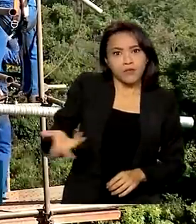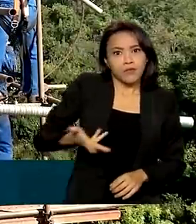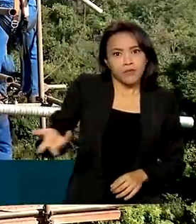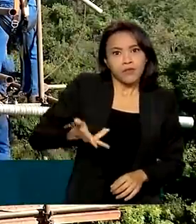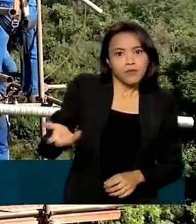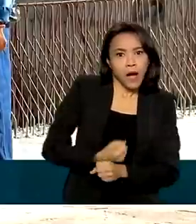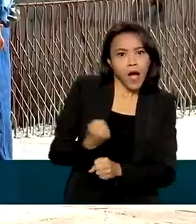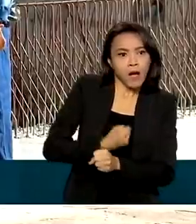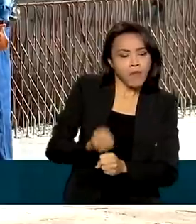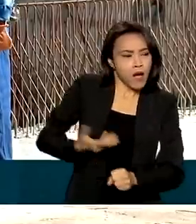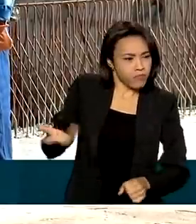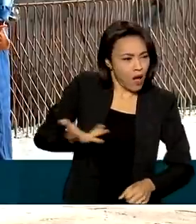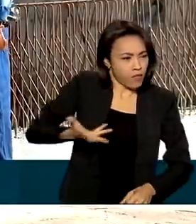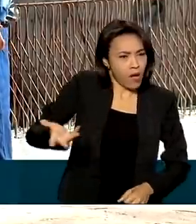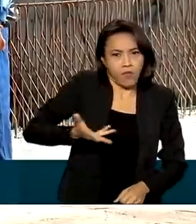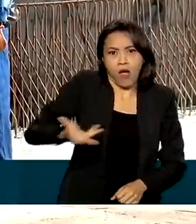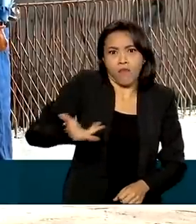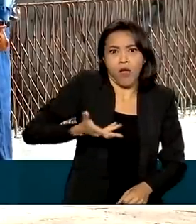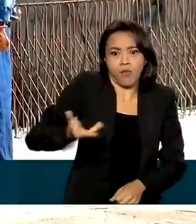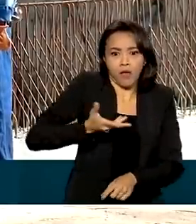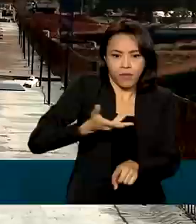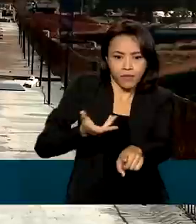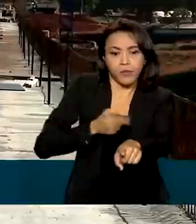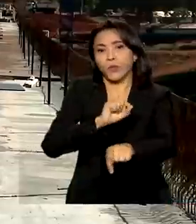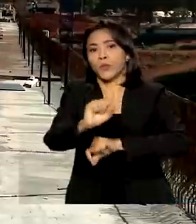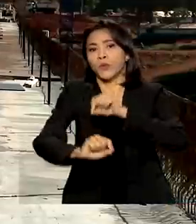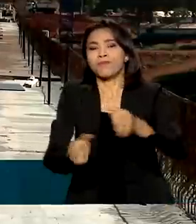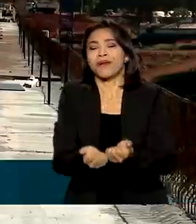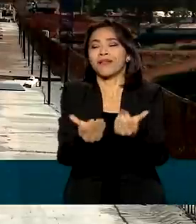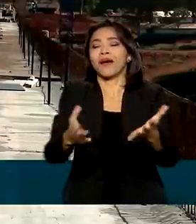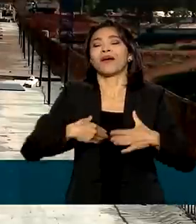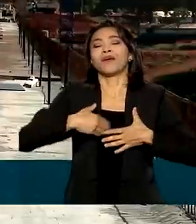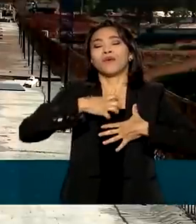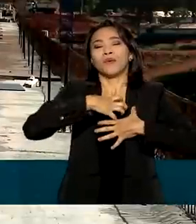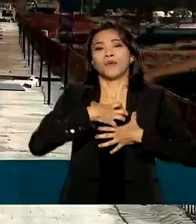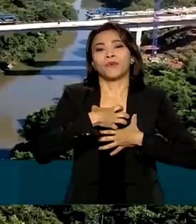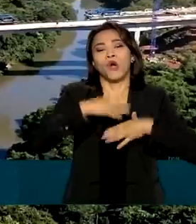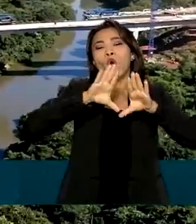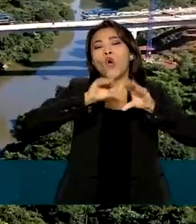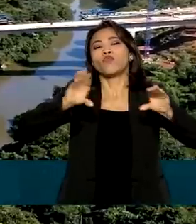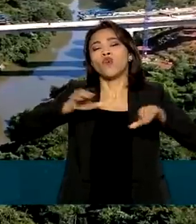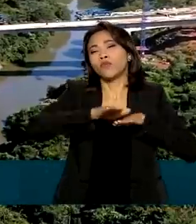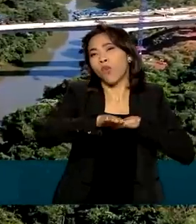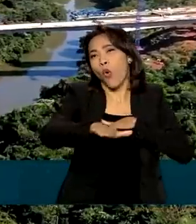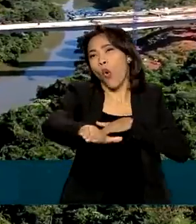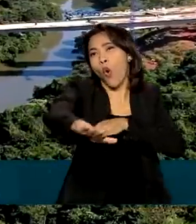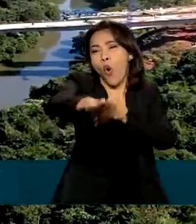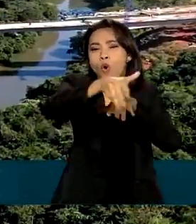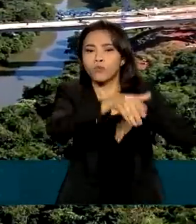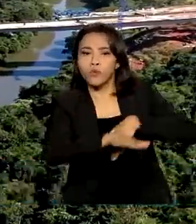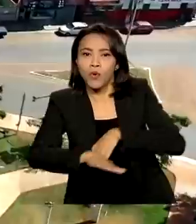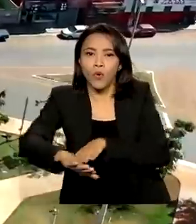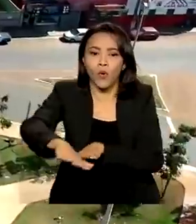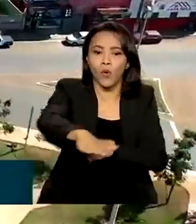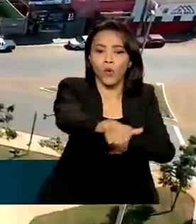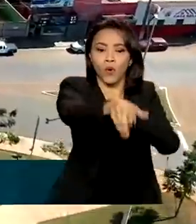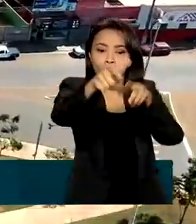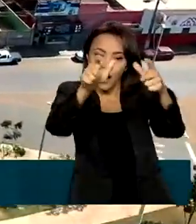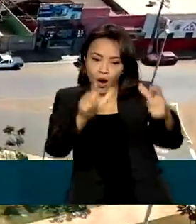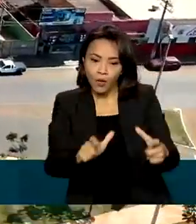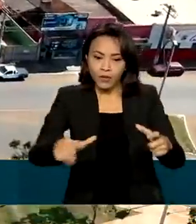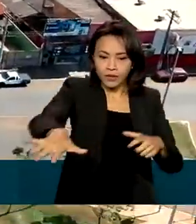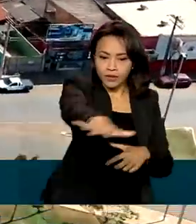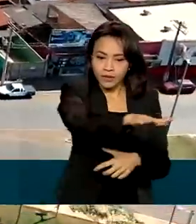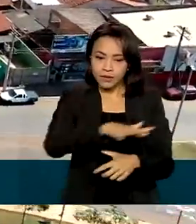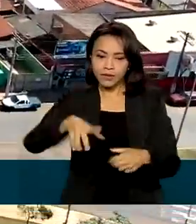acelerado. Os operários trabalham para trazer tranquilidade no fluxo de veículos no contorno rodoviário do município de